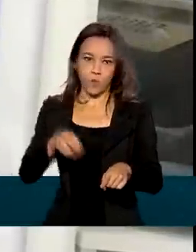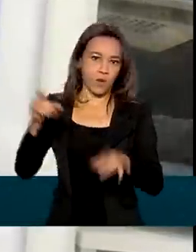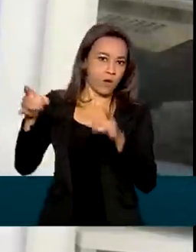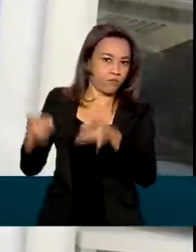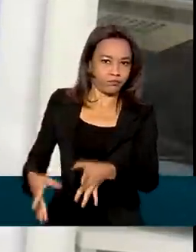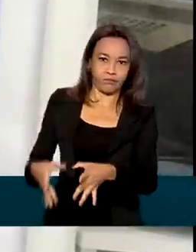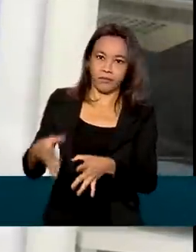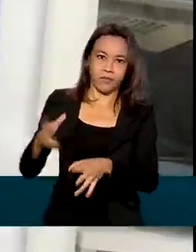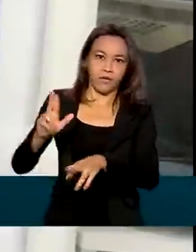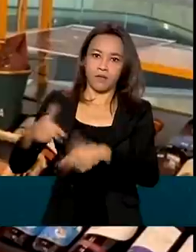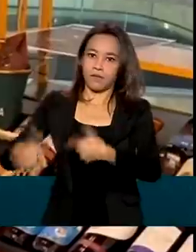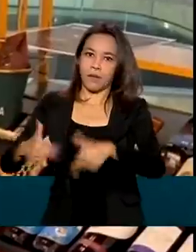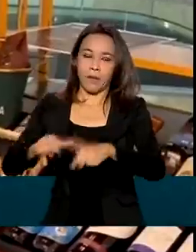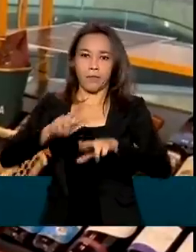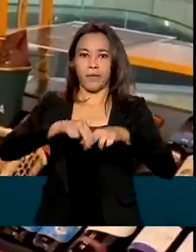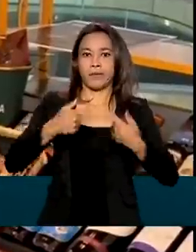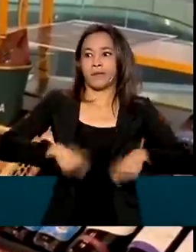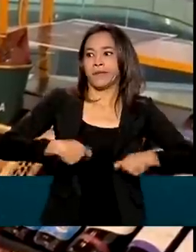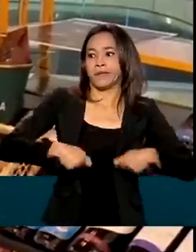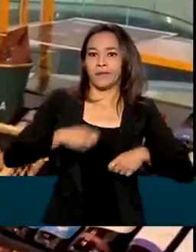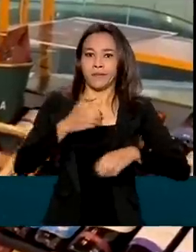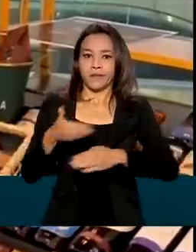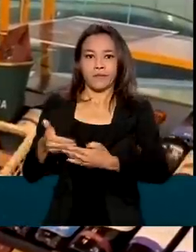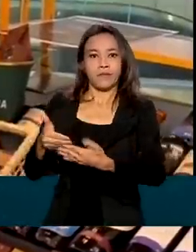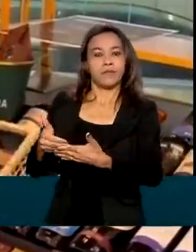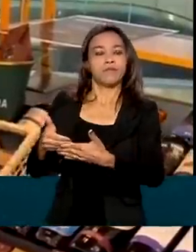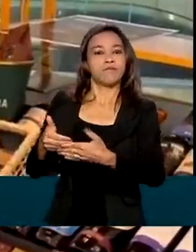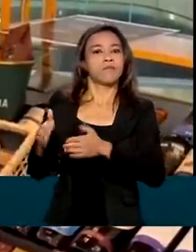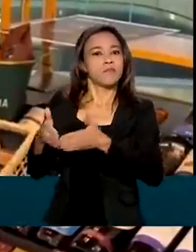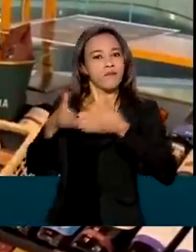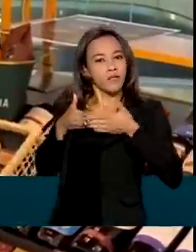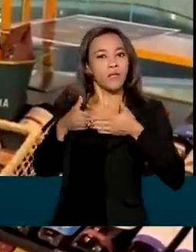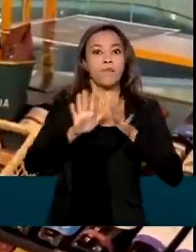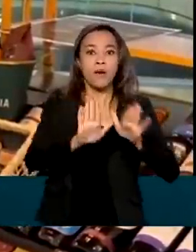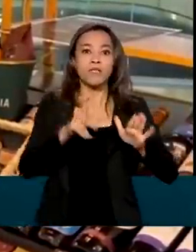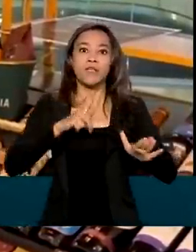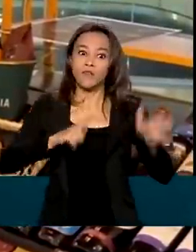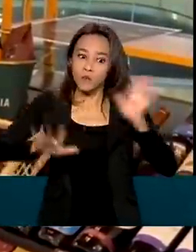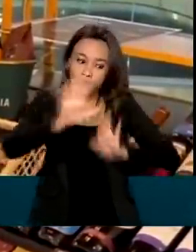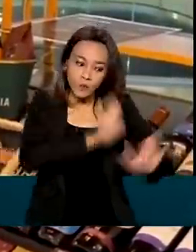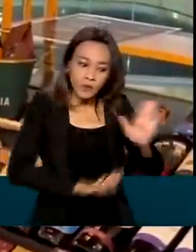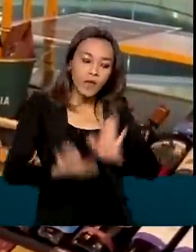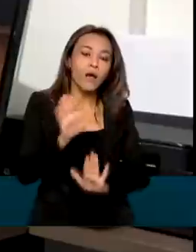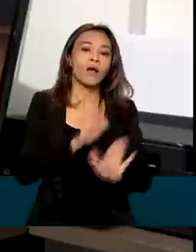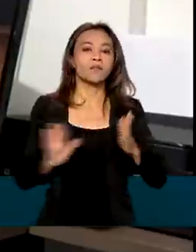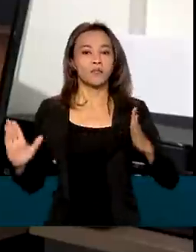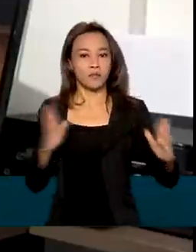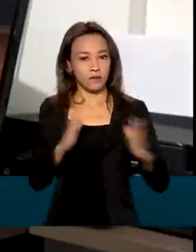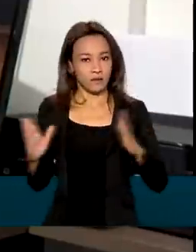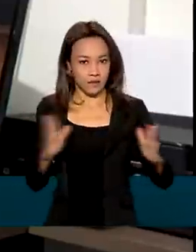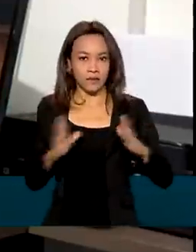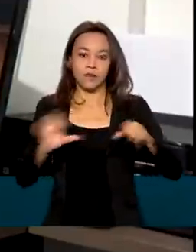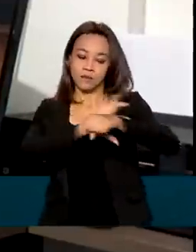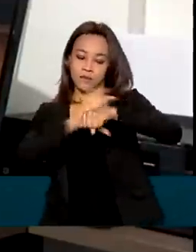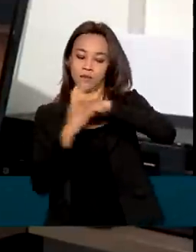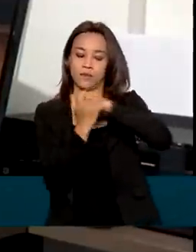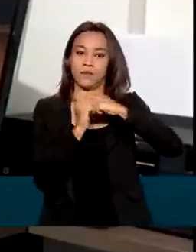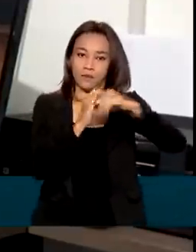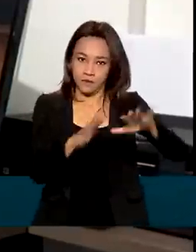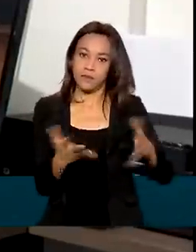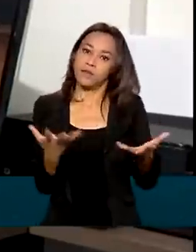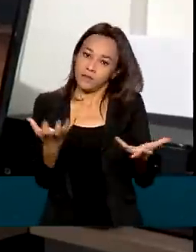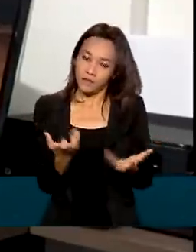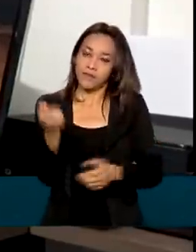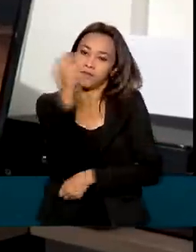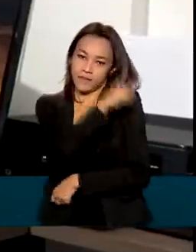por necessidade, mas redobrou os cuidados durante a pandemia da Covid-19 e fez questão de se